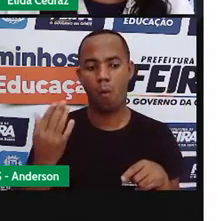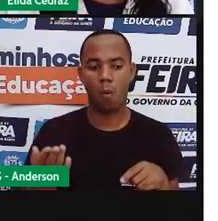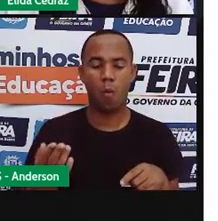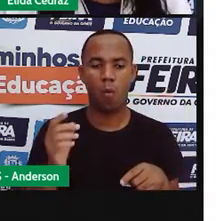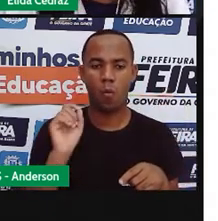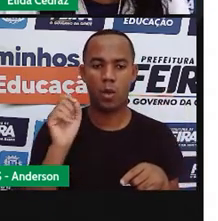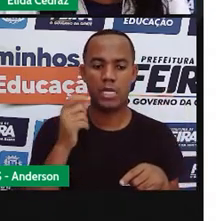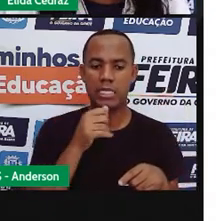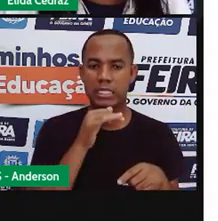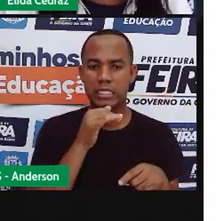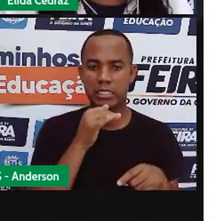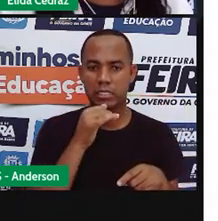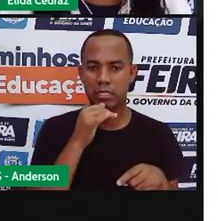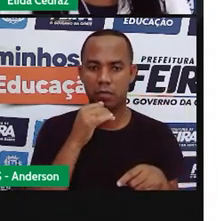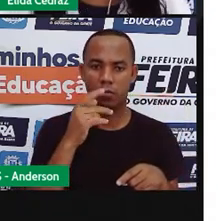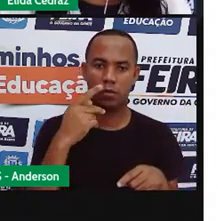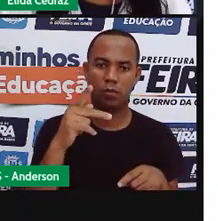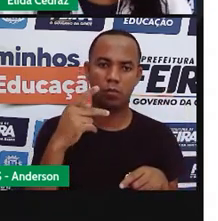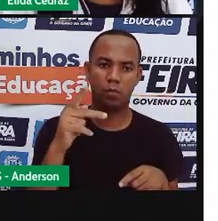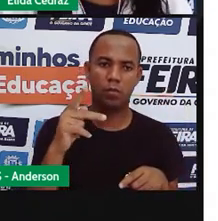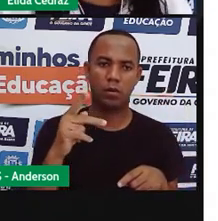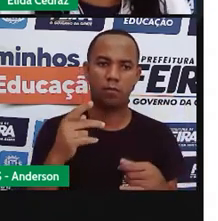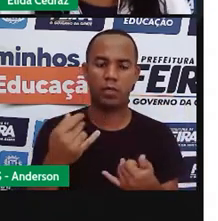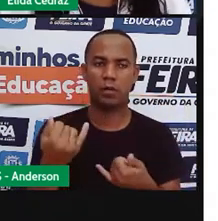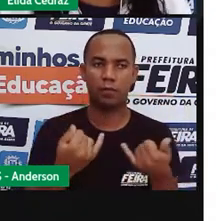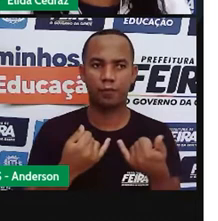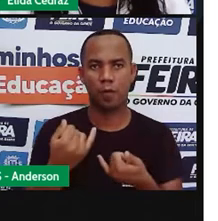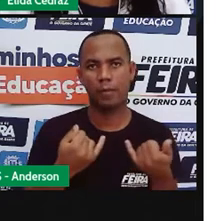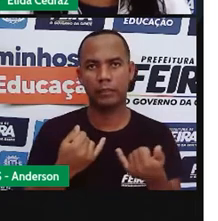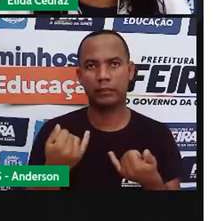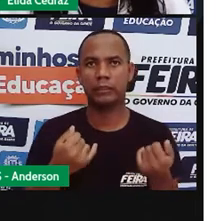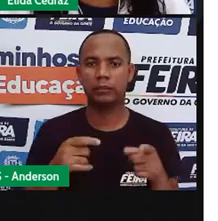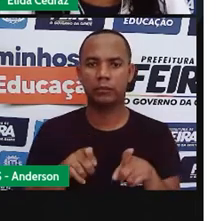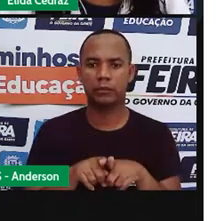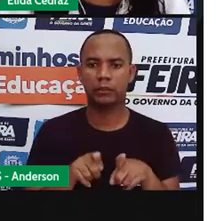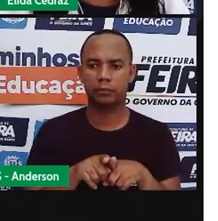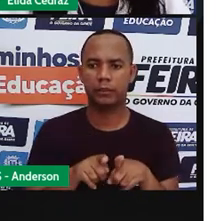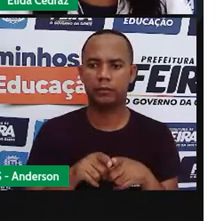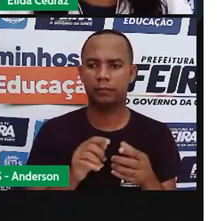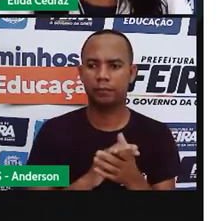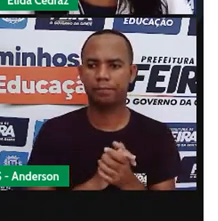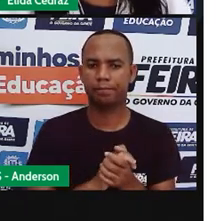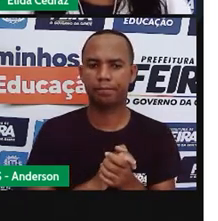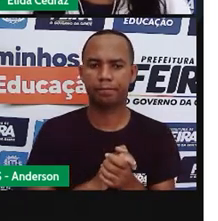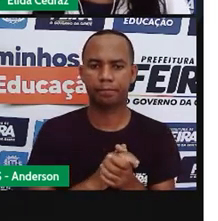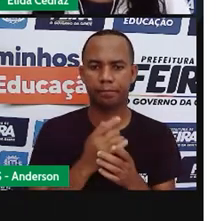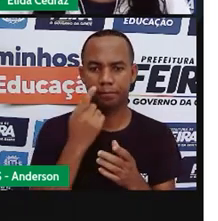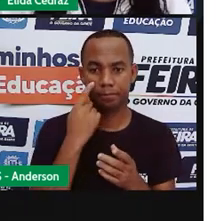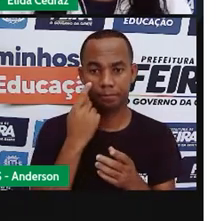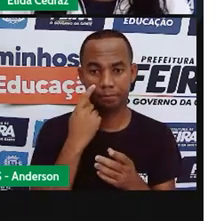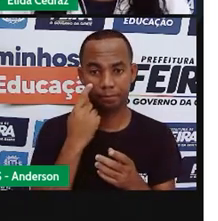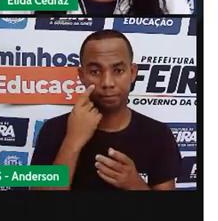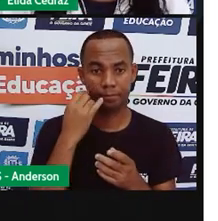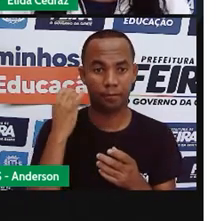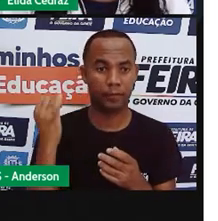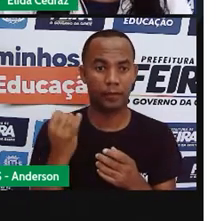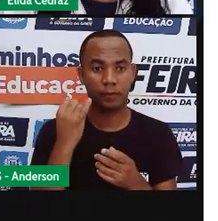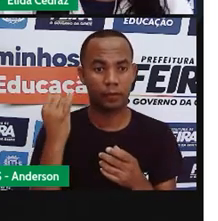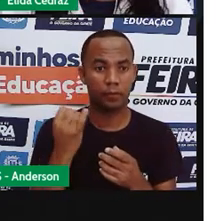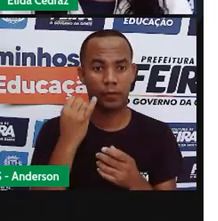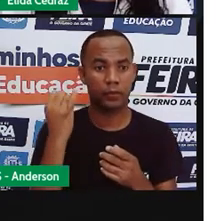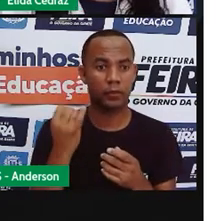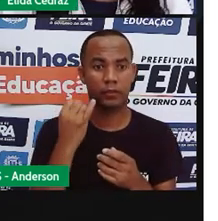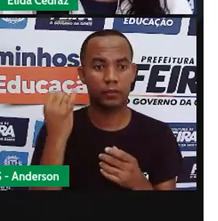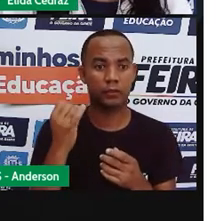específico de reportagens de notícias essa relação permite que a